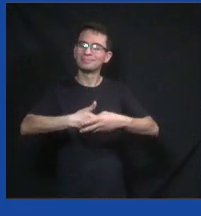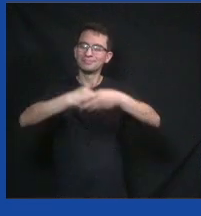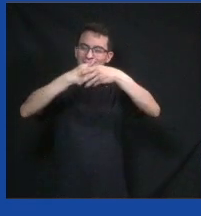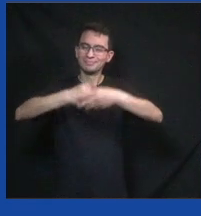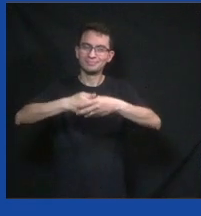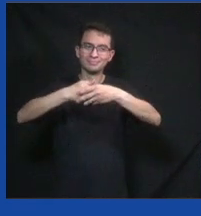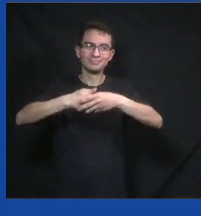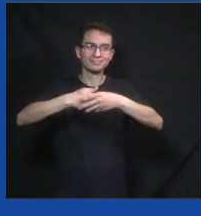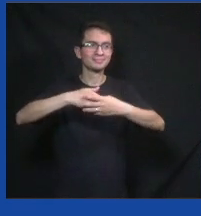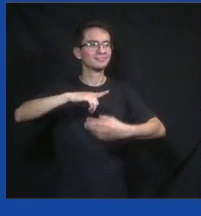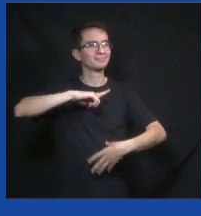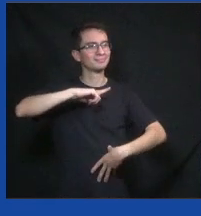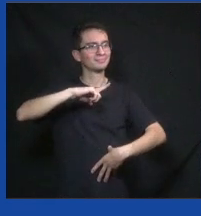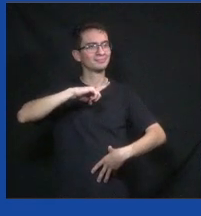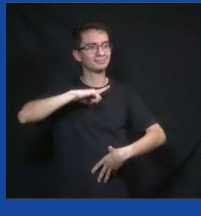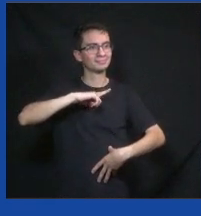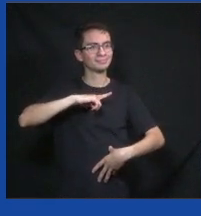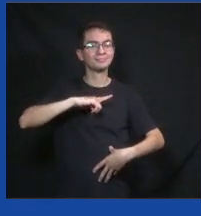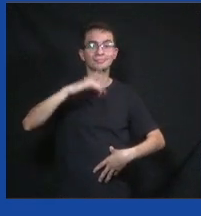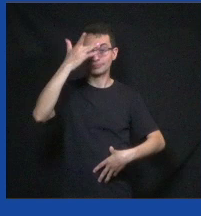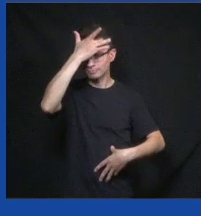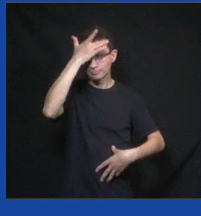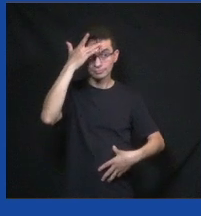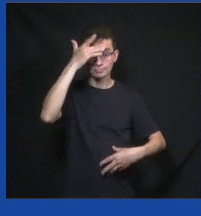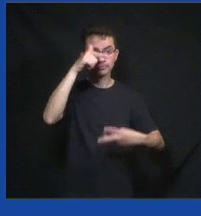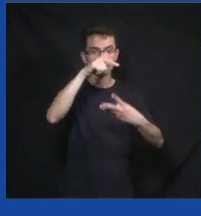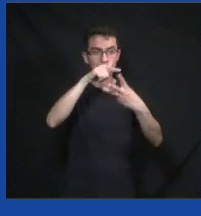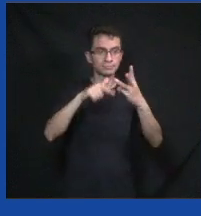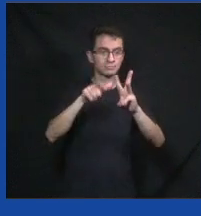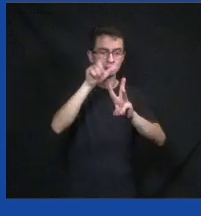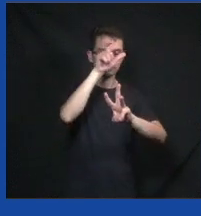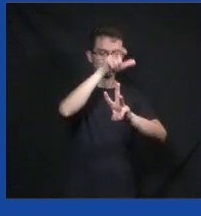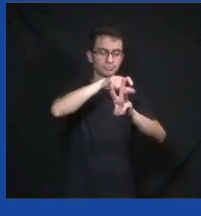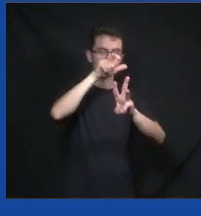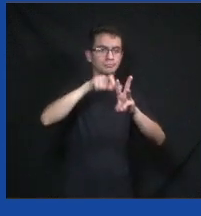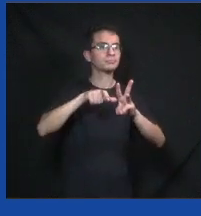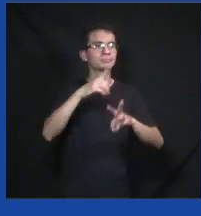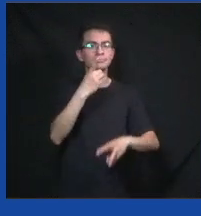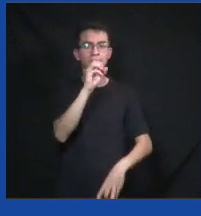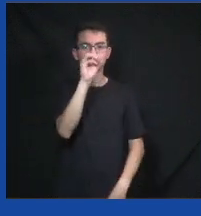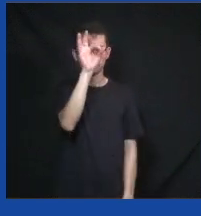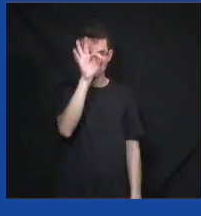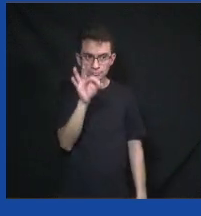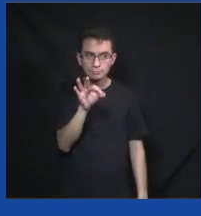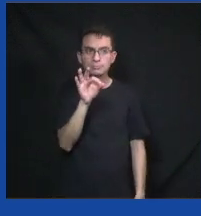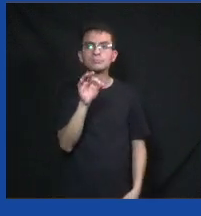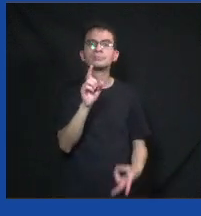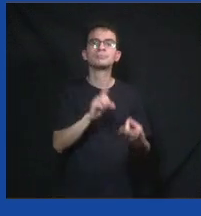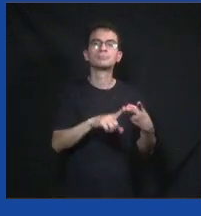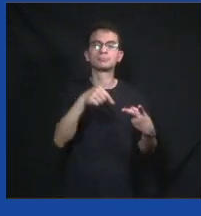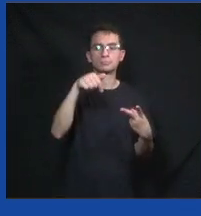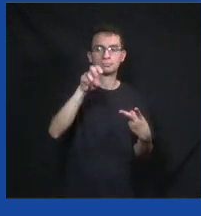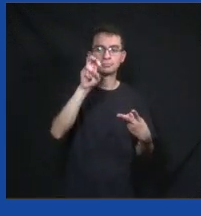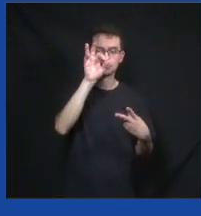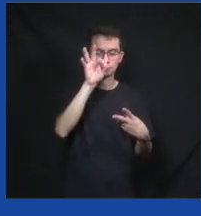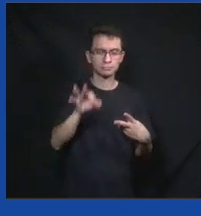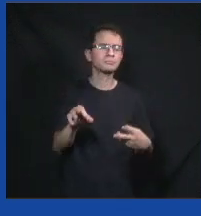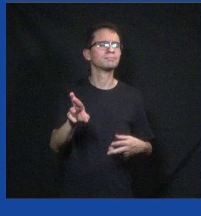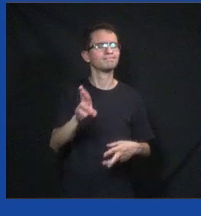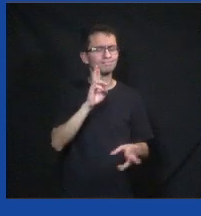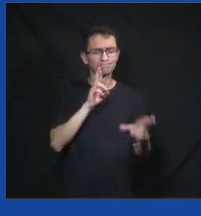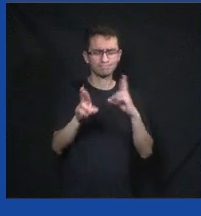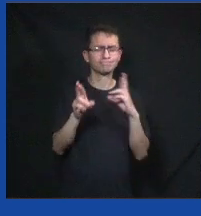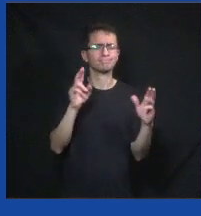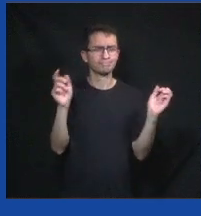cá. Aquelas três pessoas lá, aqueles três usuários, por exemplo, 100% das demandas deles resolvidas, 75% ou 100%